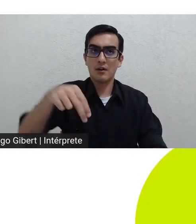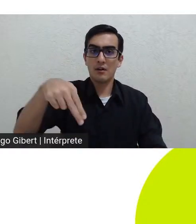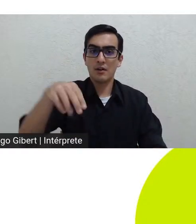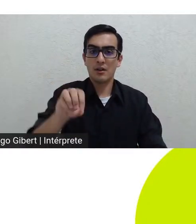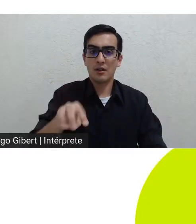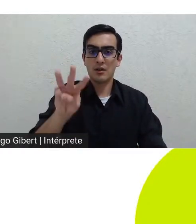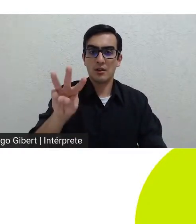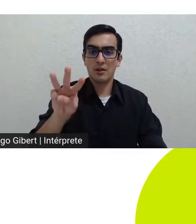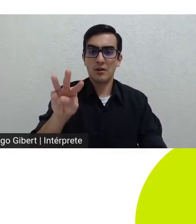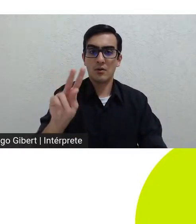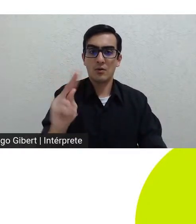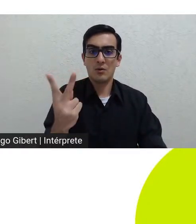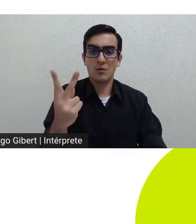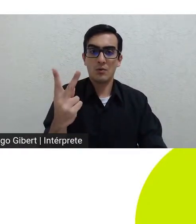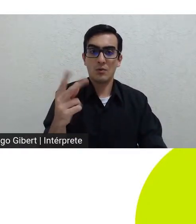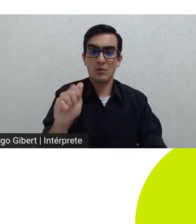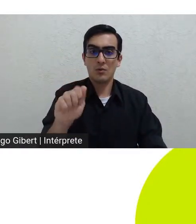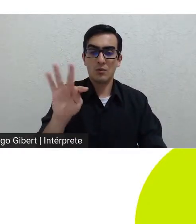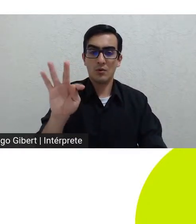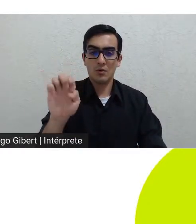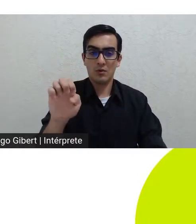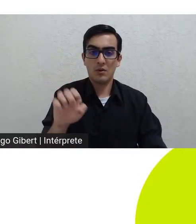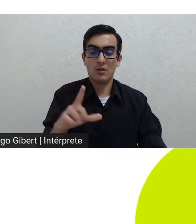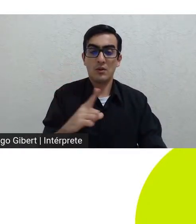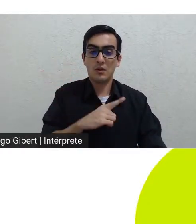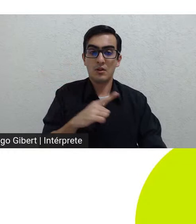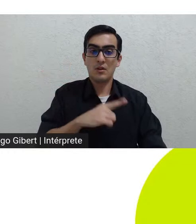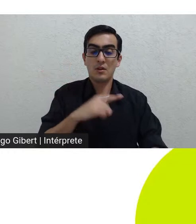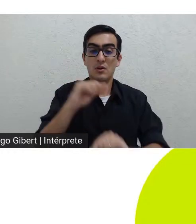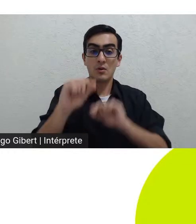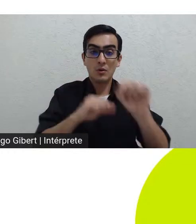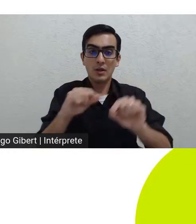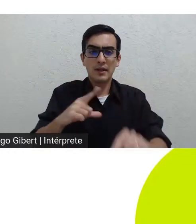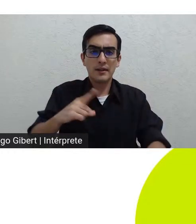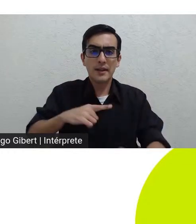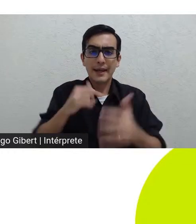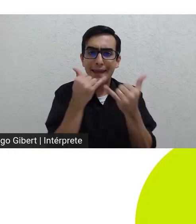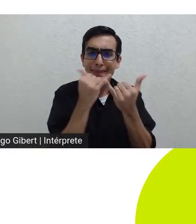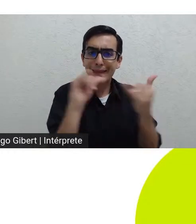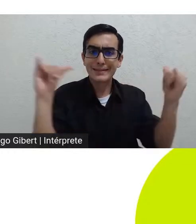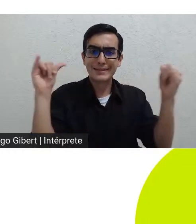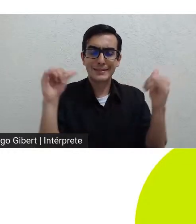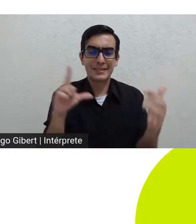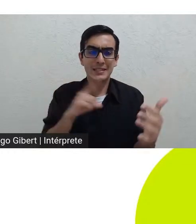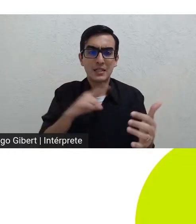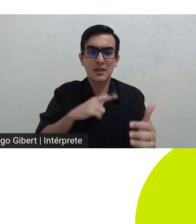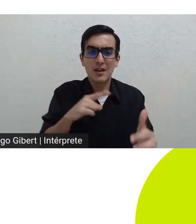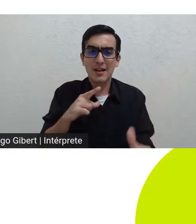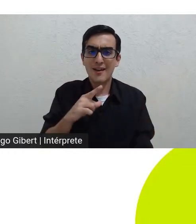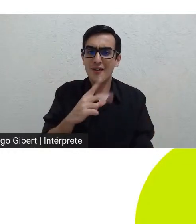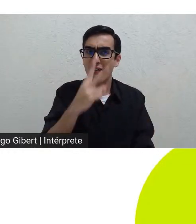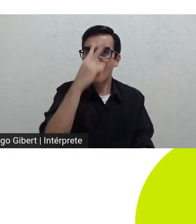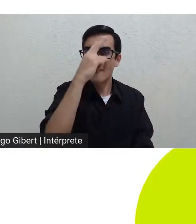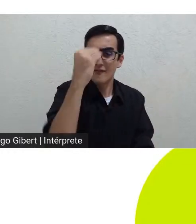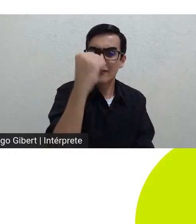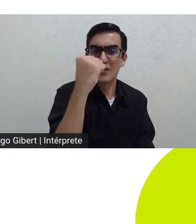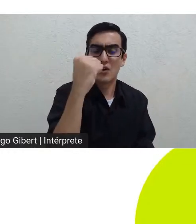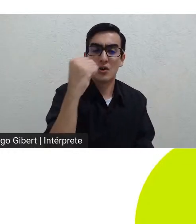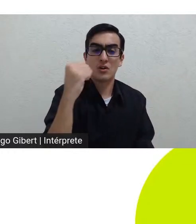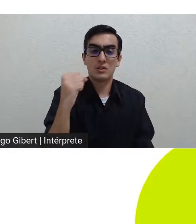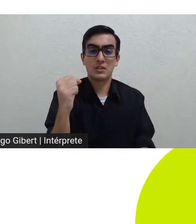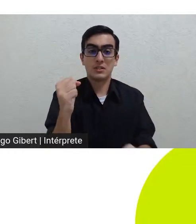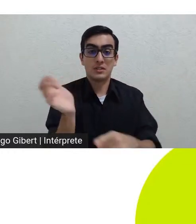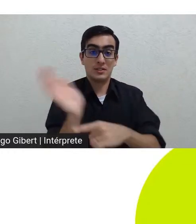são diretores que trazem uma energia uma pulsão uma ferocidade ao cinema americano